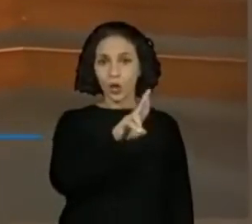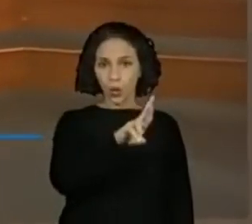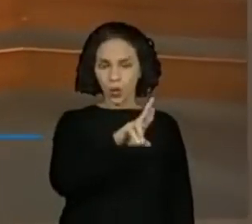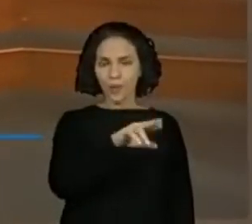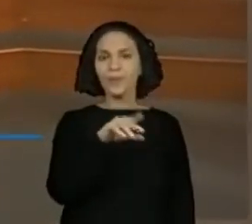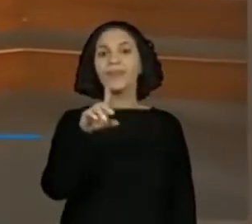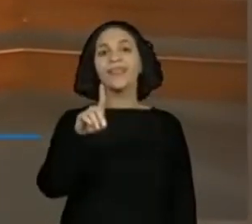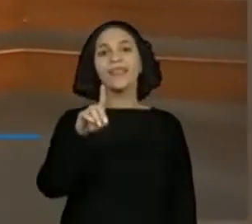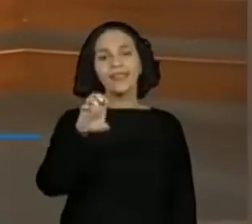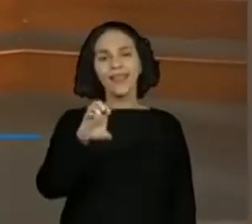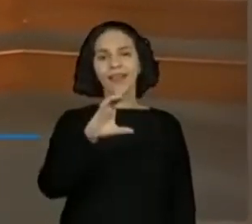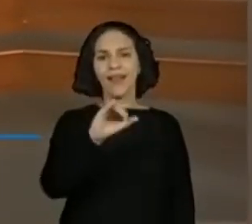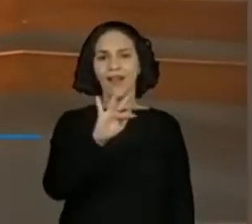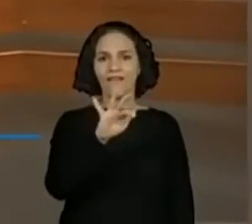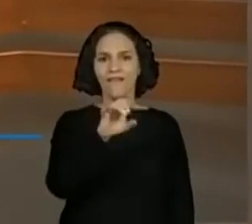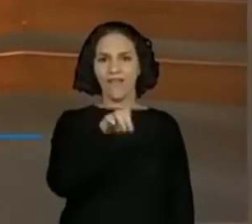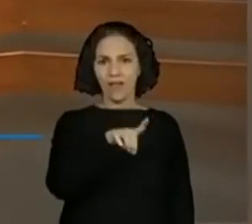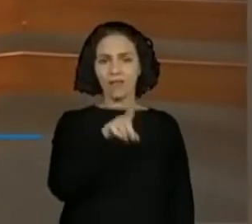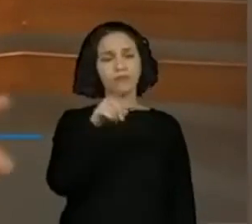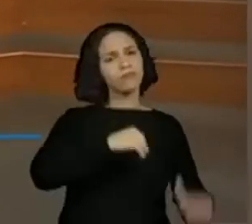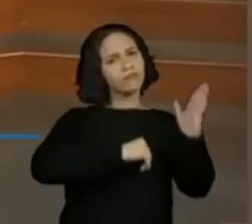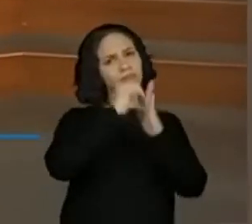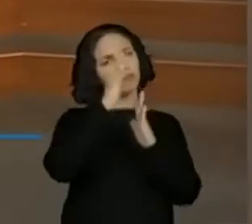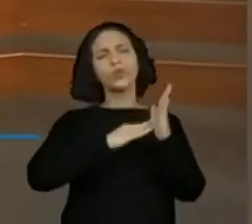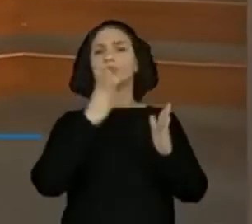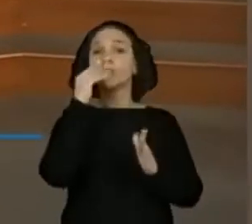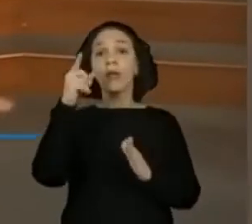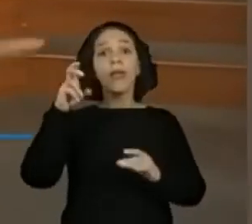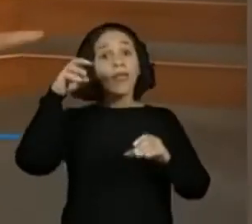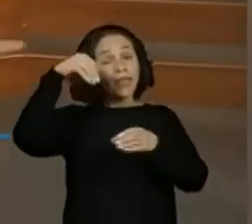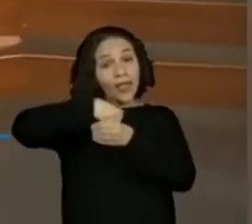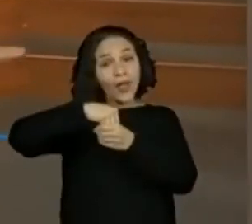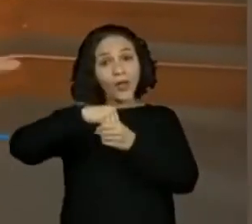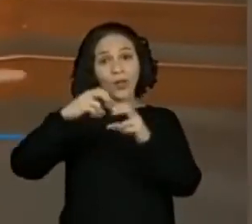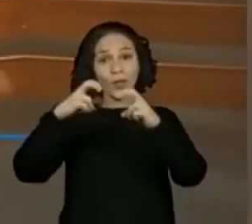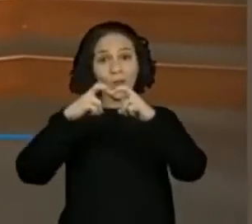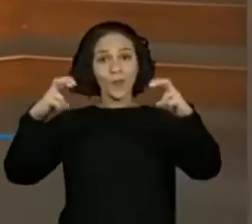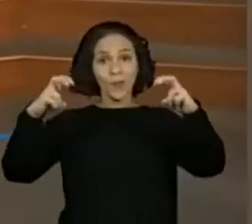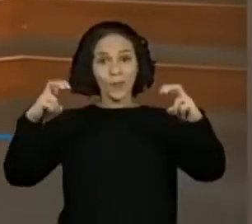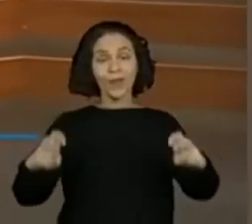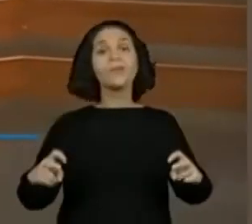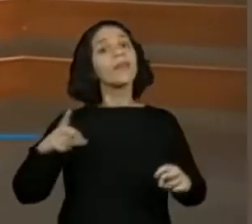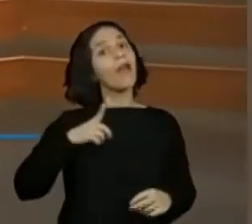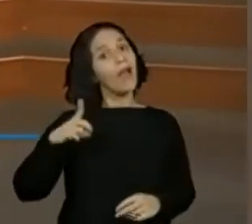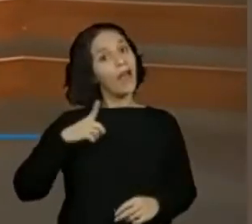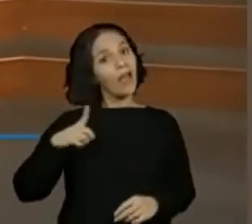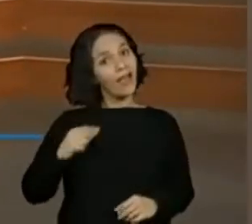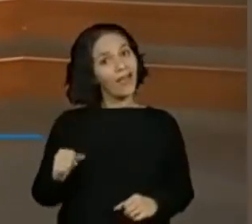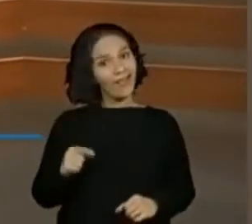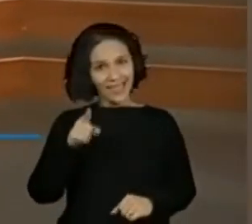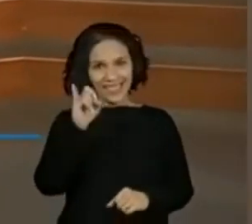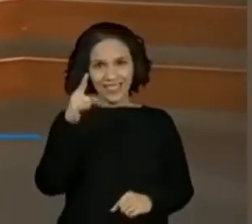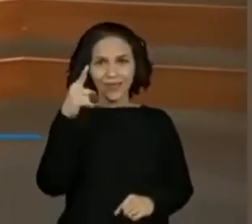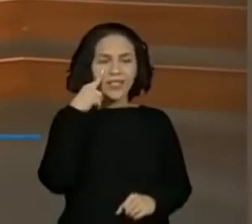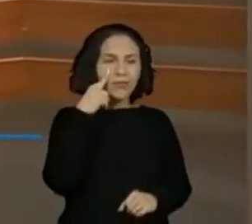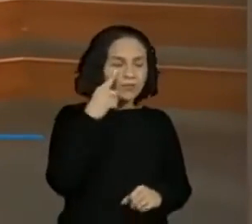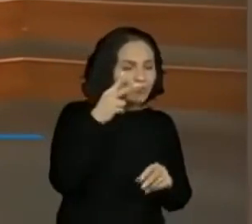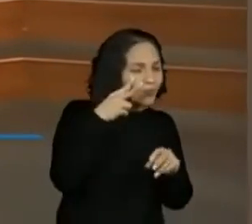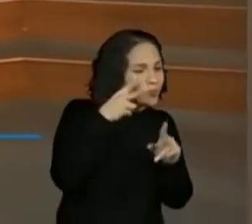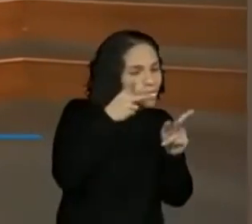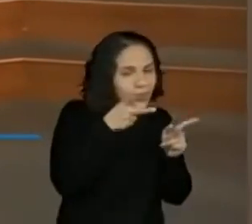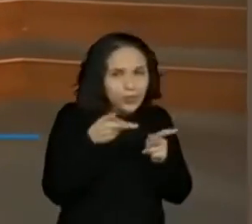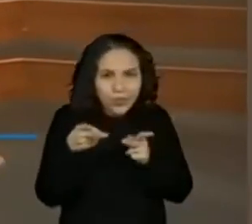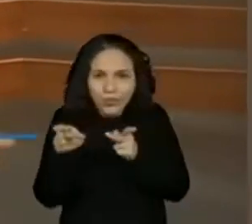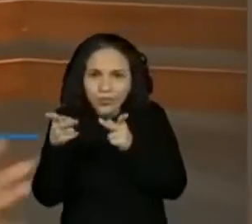quadro muito bonito, ok? Também está no MASP. Então, se vocês fizerem a visita virtual, vocês também vão encontrar esse quadro lá,